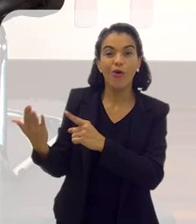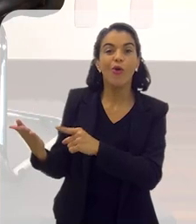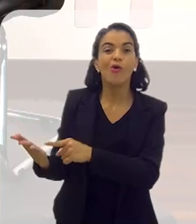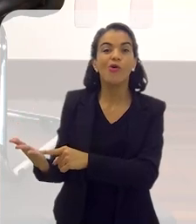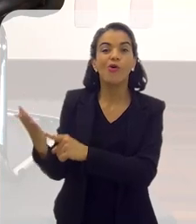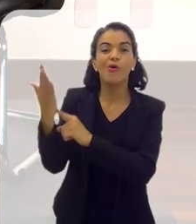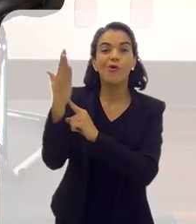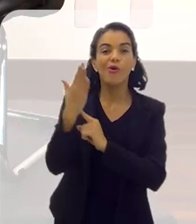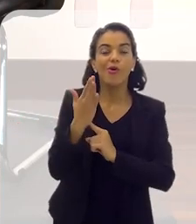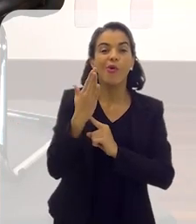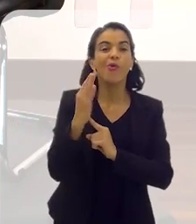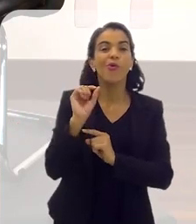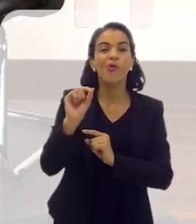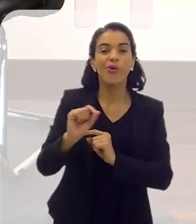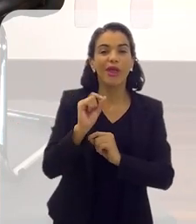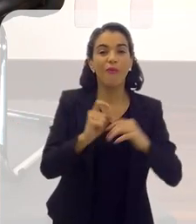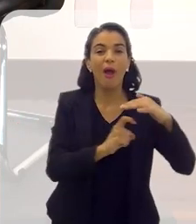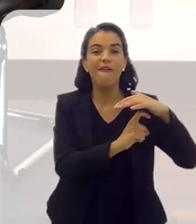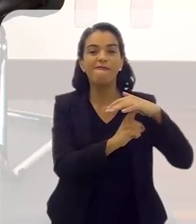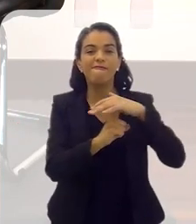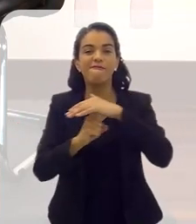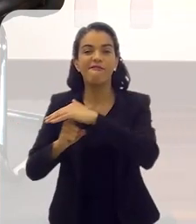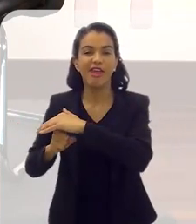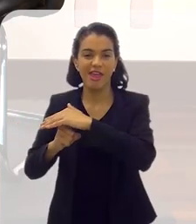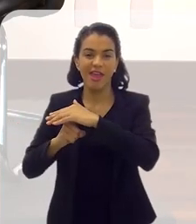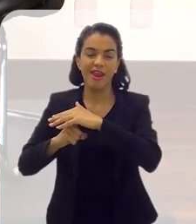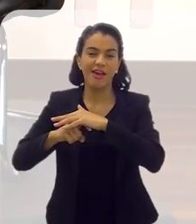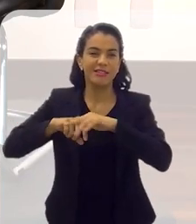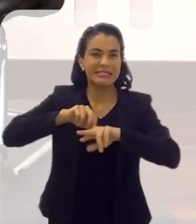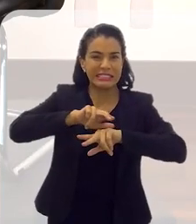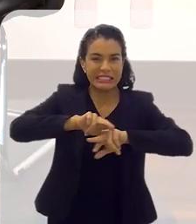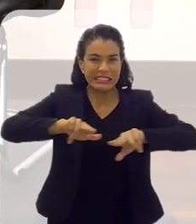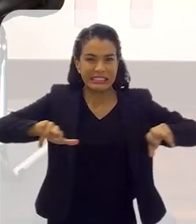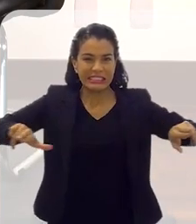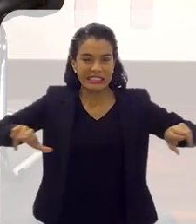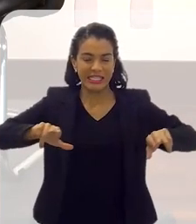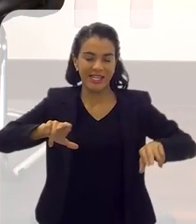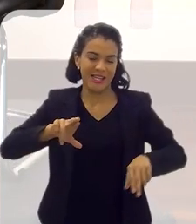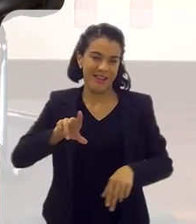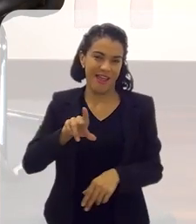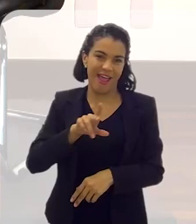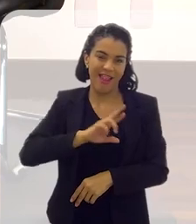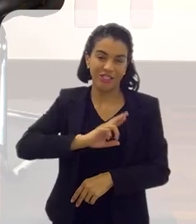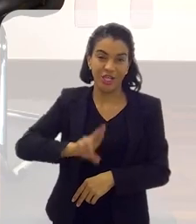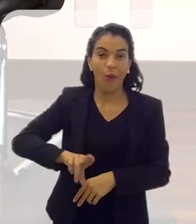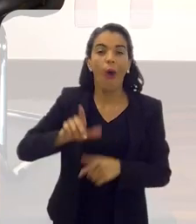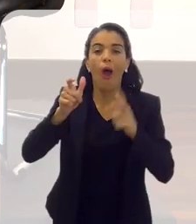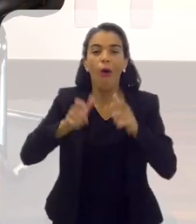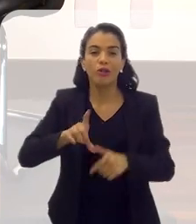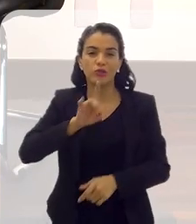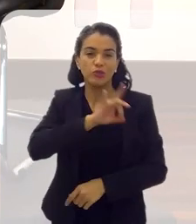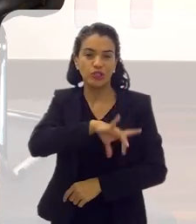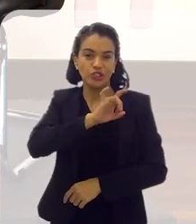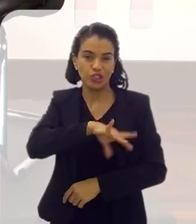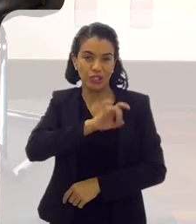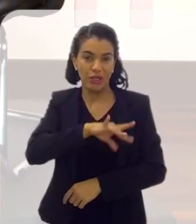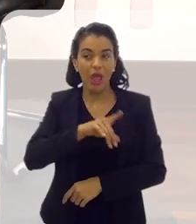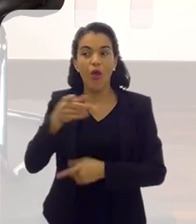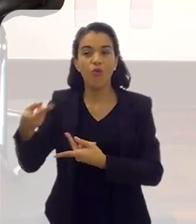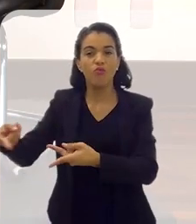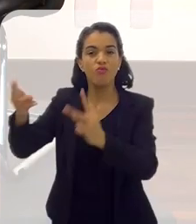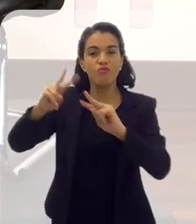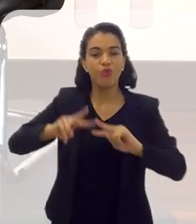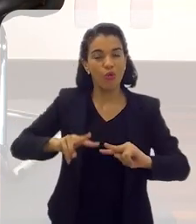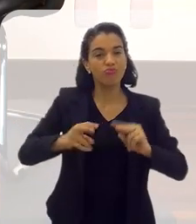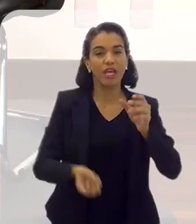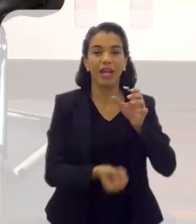uma feira mística que eu tinha feito muito antes dele nascer. Foi quando eu fui ao Chile. Eu vi que eu cheguei aqui no Rio